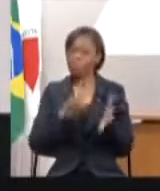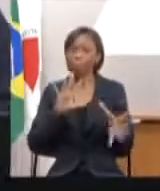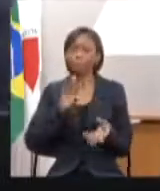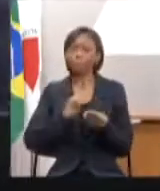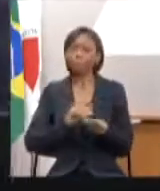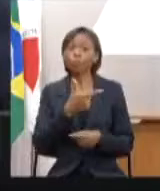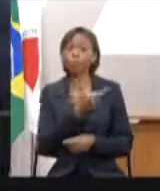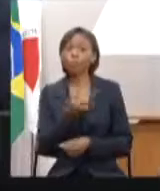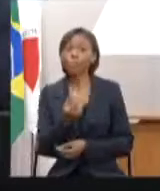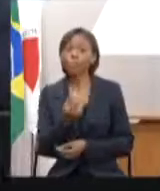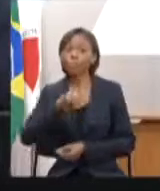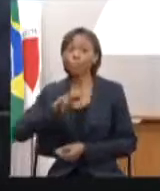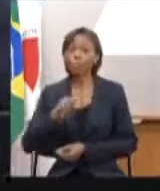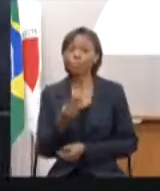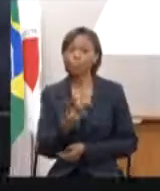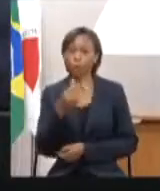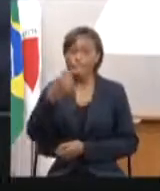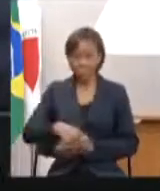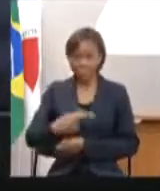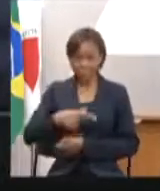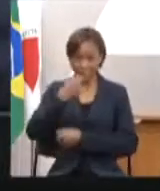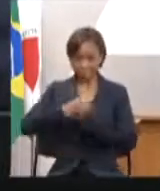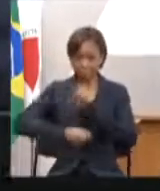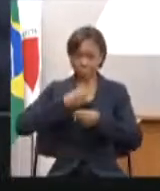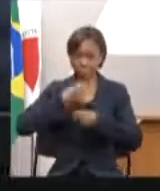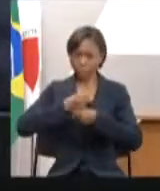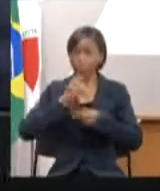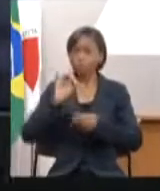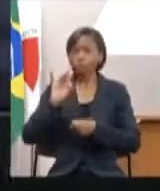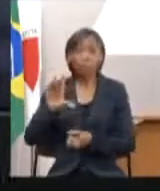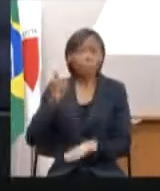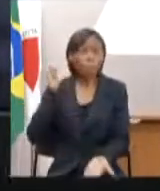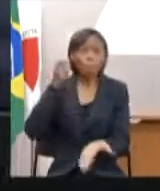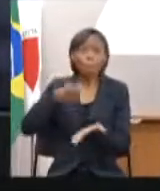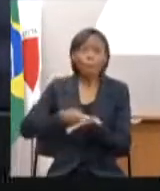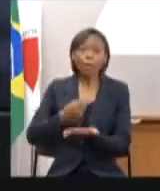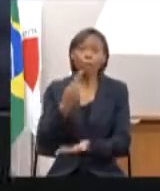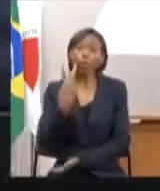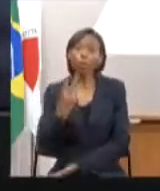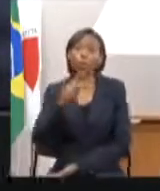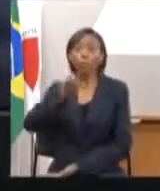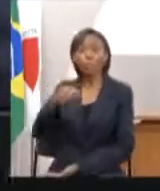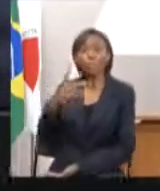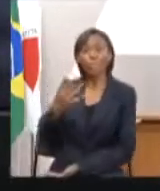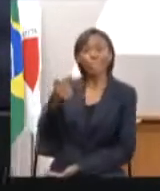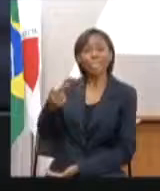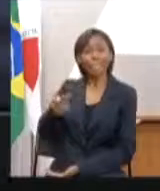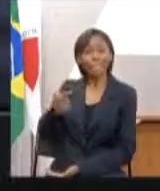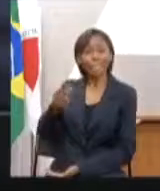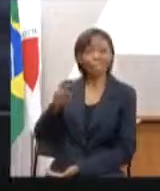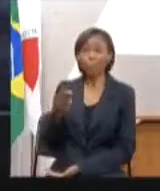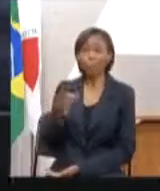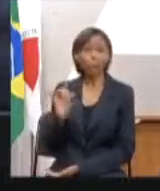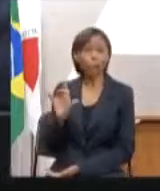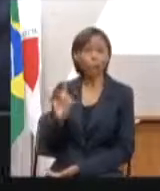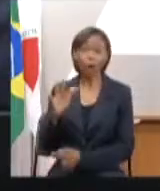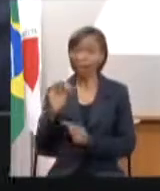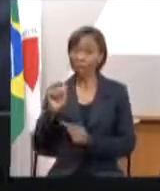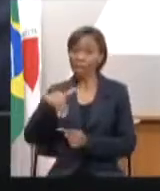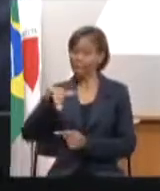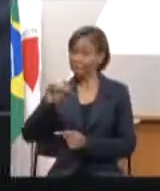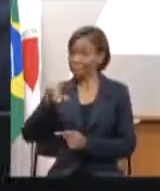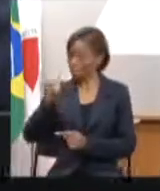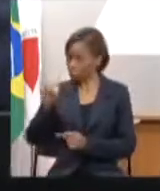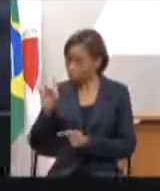20 milhões deste ano só foi pago até agora 2,47 então não é só o fanado inclusive